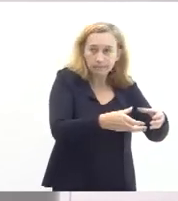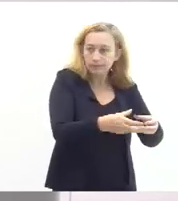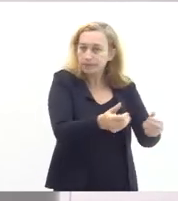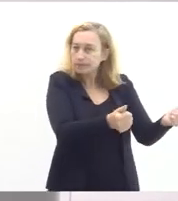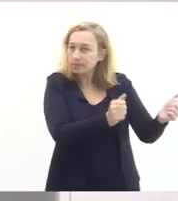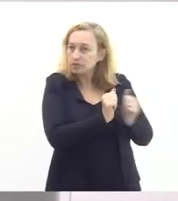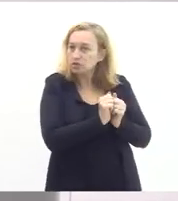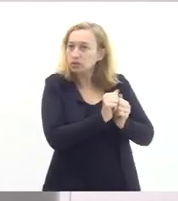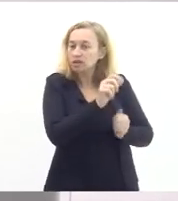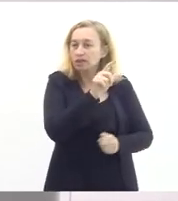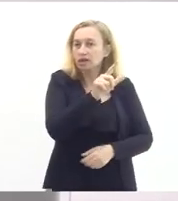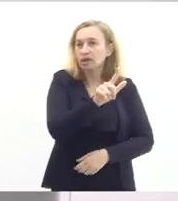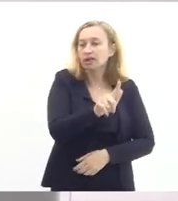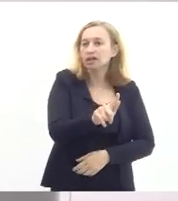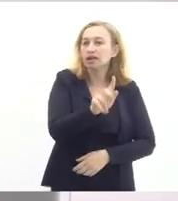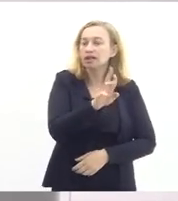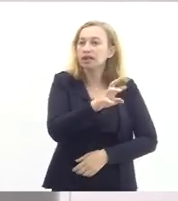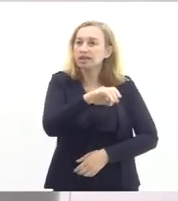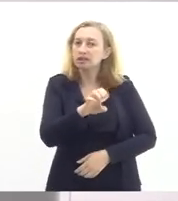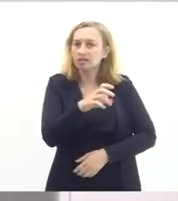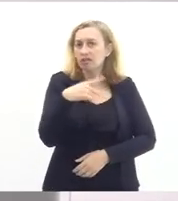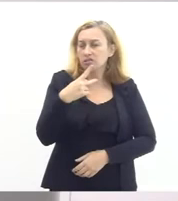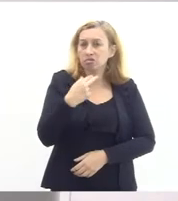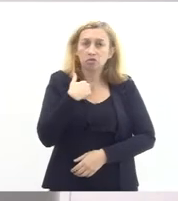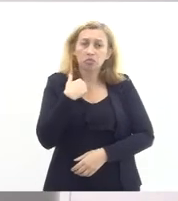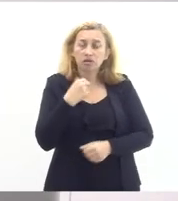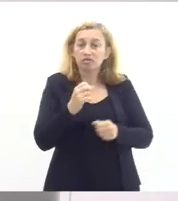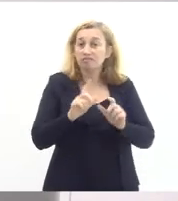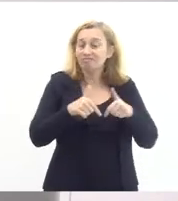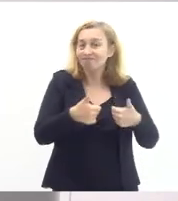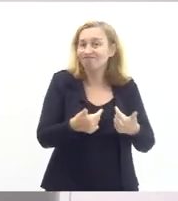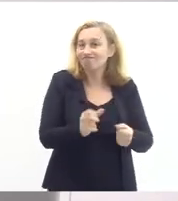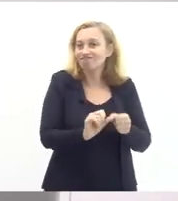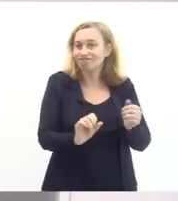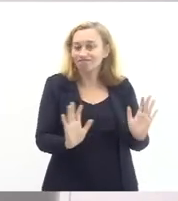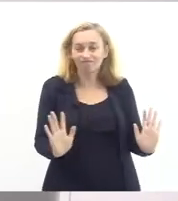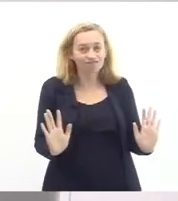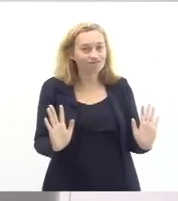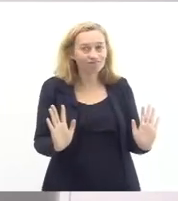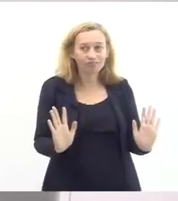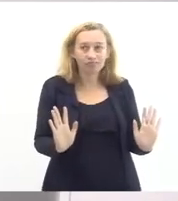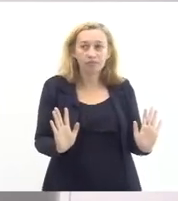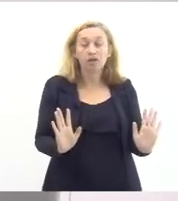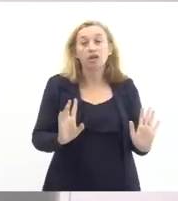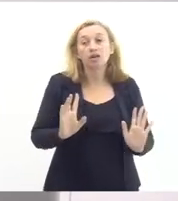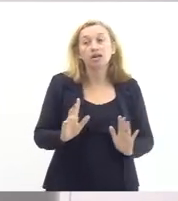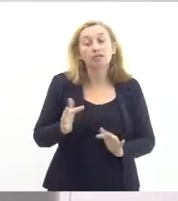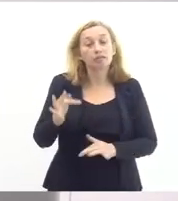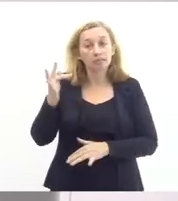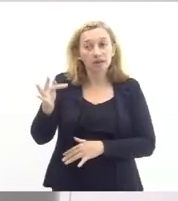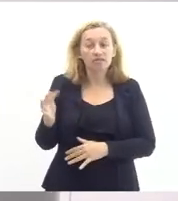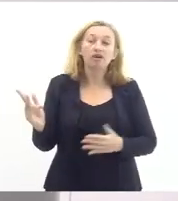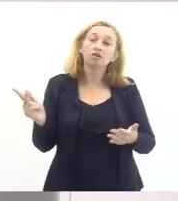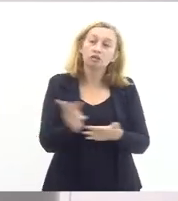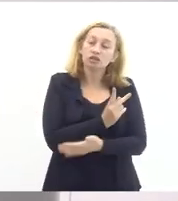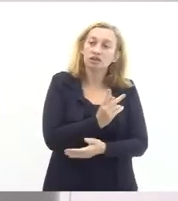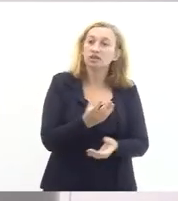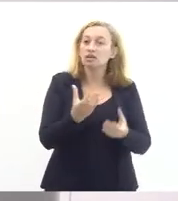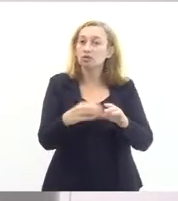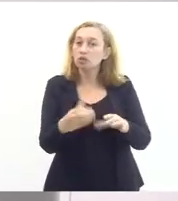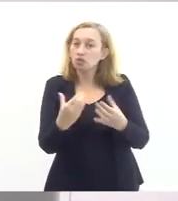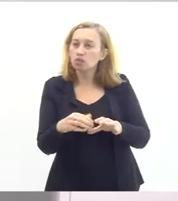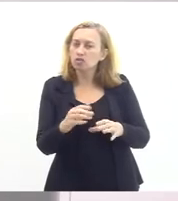conosco a Grazi então ela falou não podemos fazer nada por vocês e em breve o concurso vai voltar a correr e vai terminar